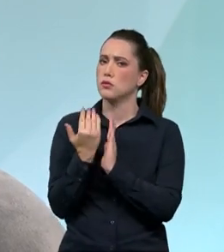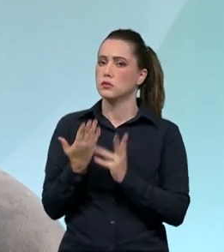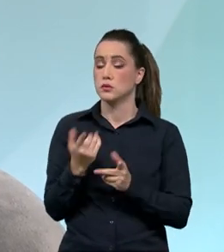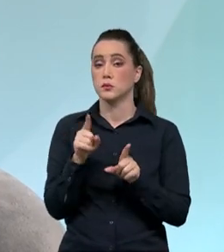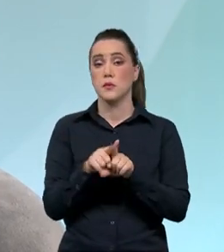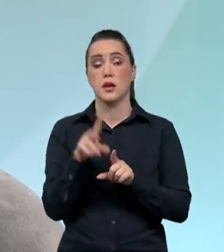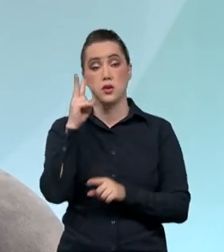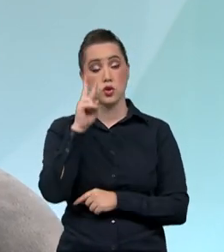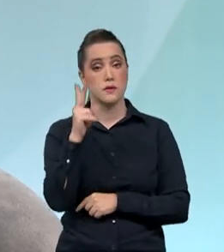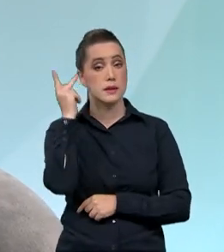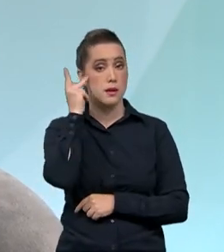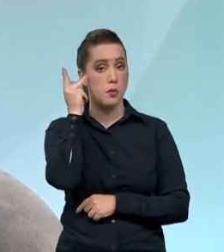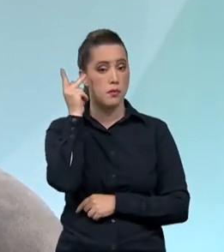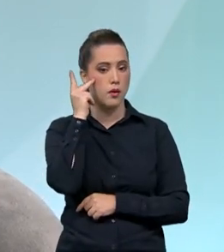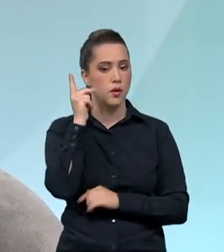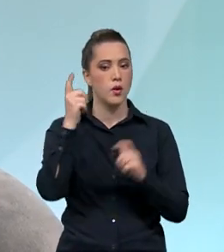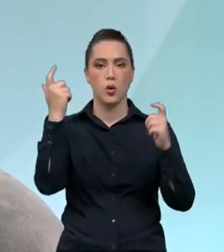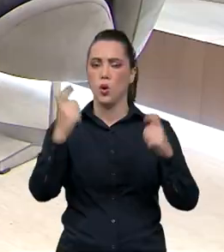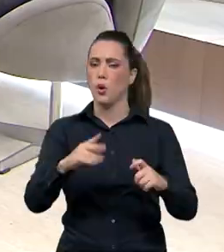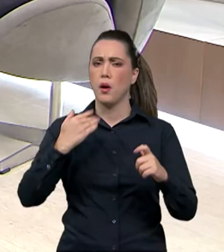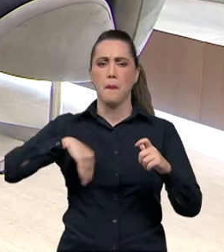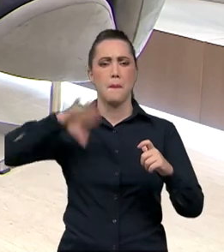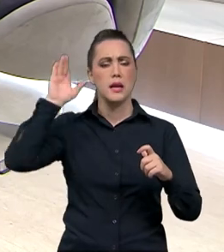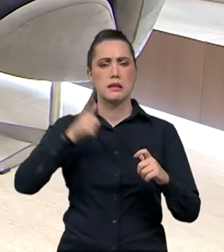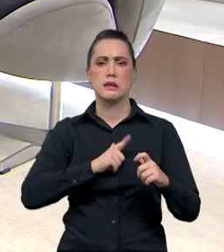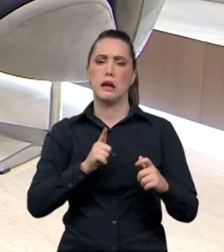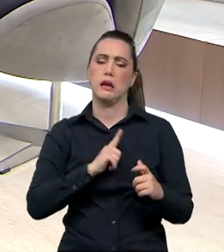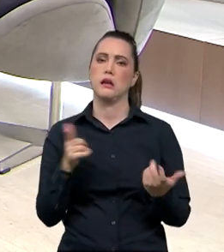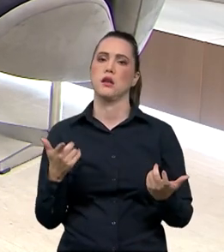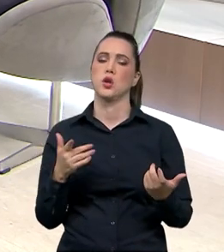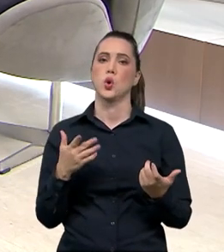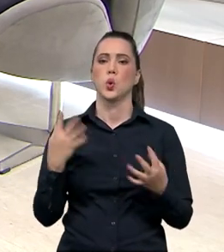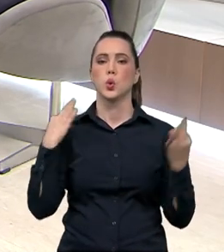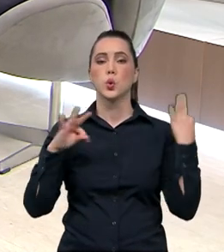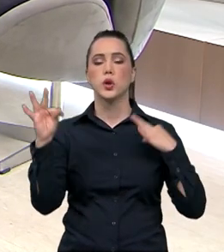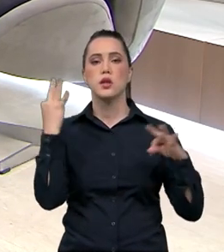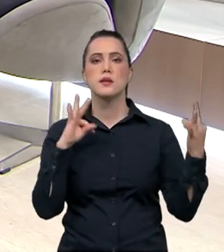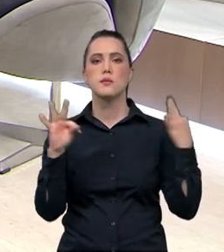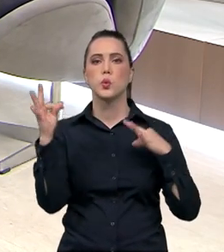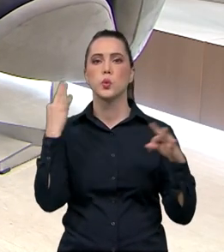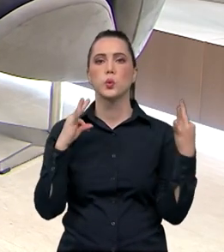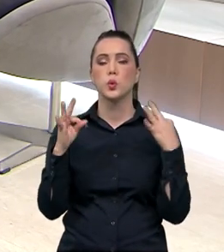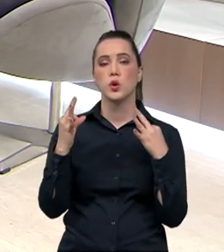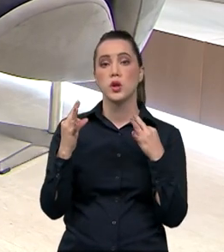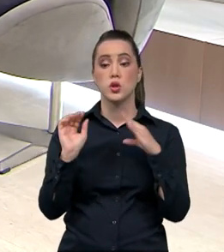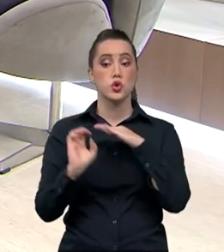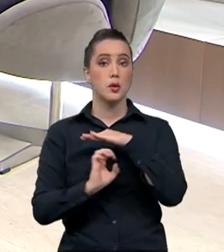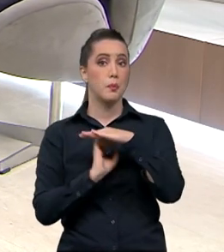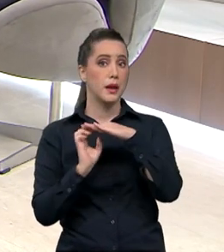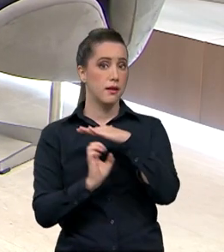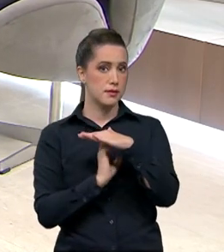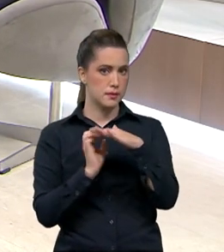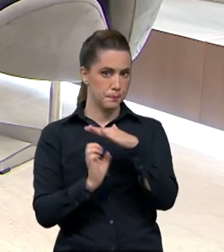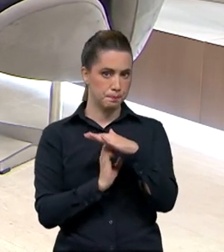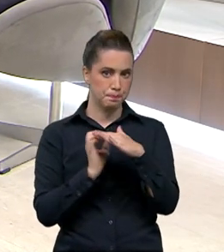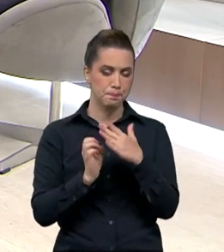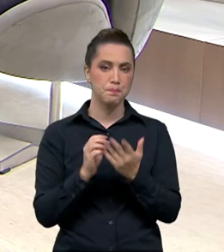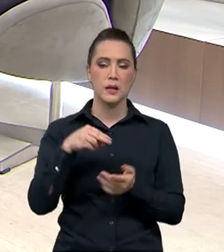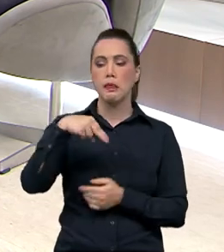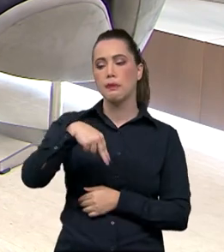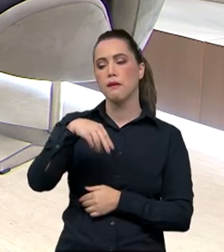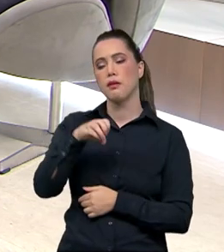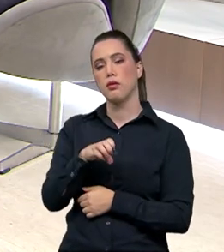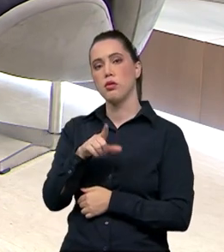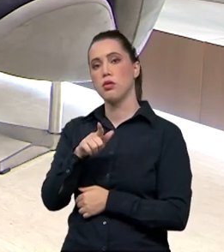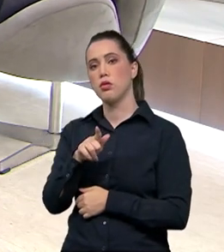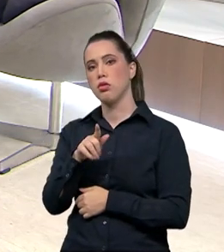Paulo é realmente a meca do turismo de negócio e que abriga 60% dos eventos de negócios aqui